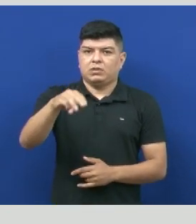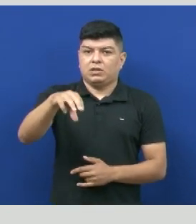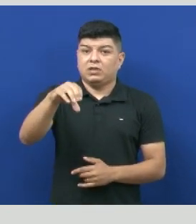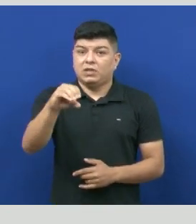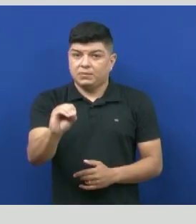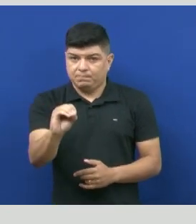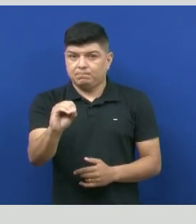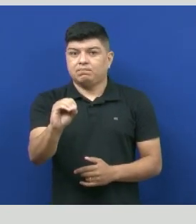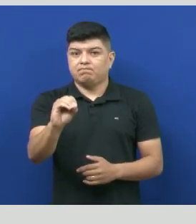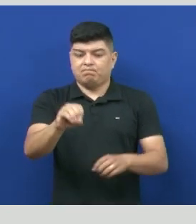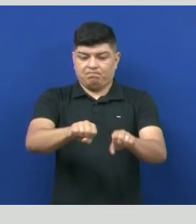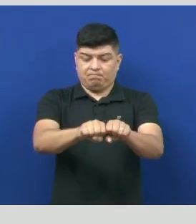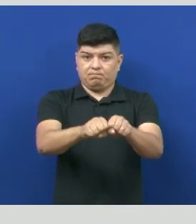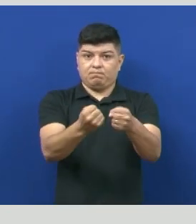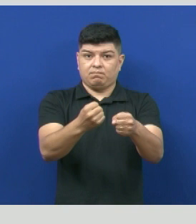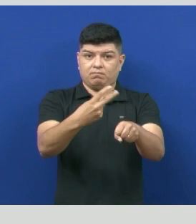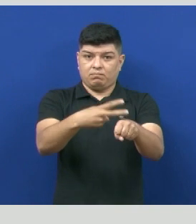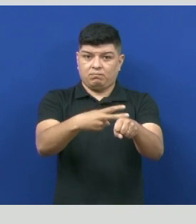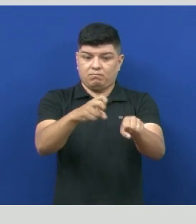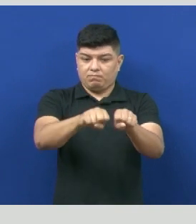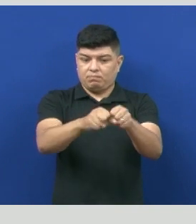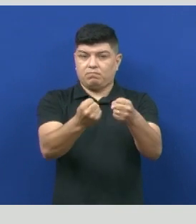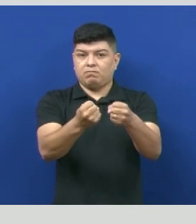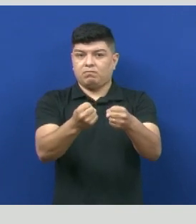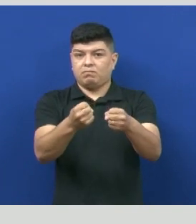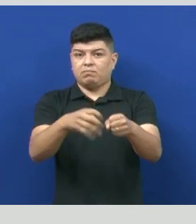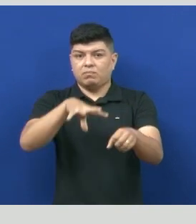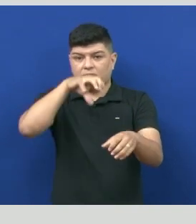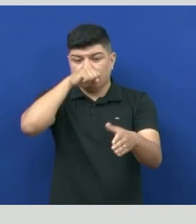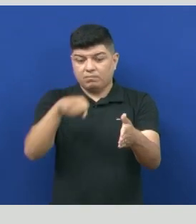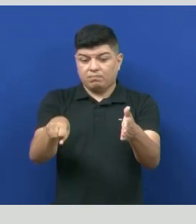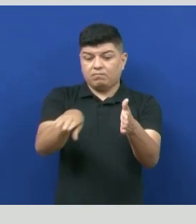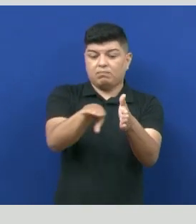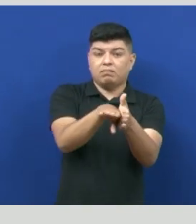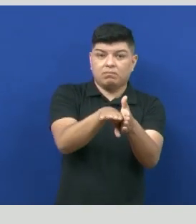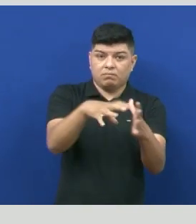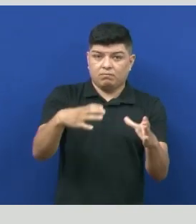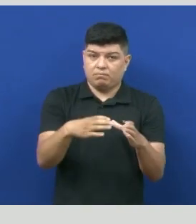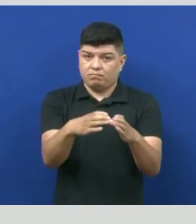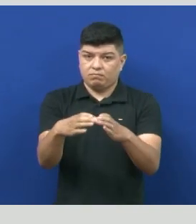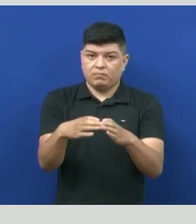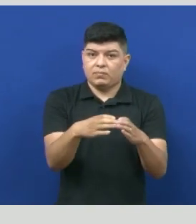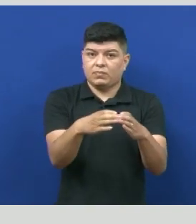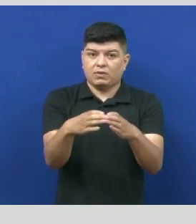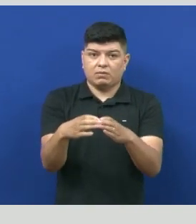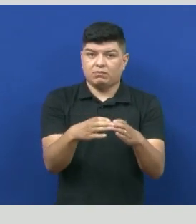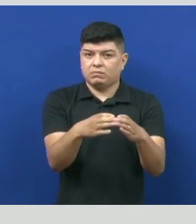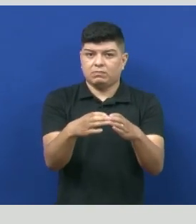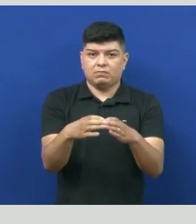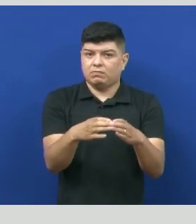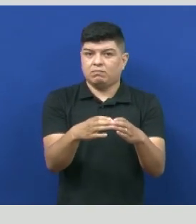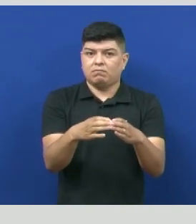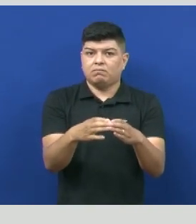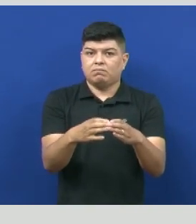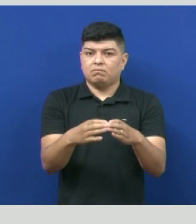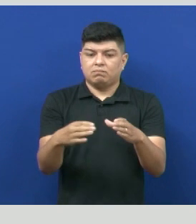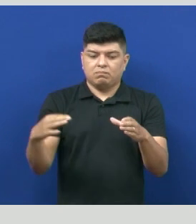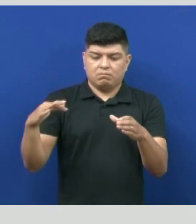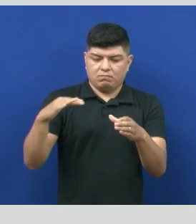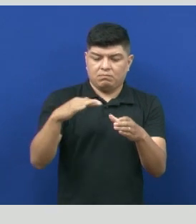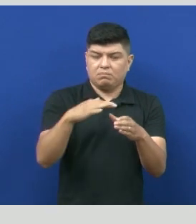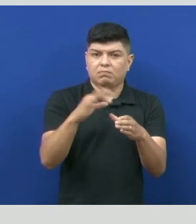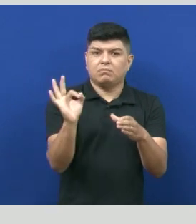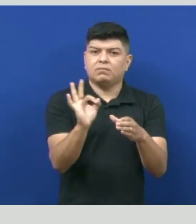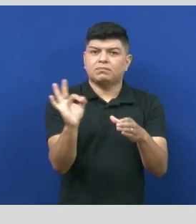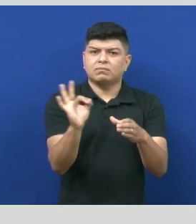e o ar entrou diretamente em contato com o caldo nutritivo, sem passar pelo filtro do gargalo.